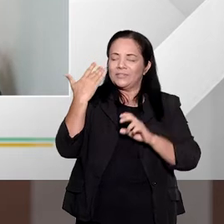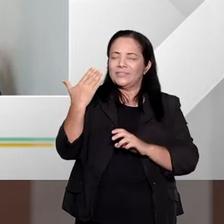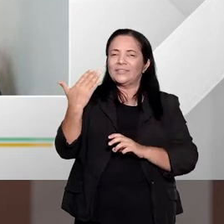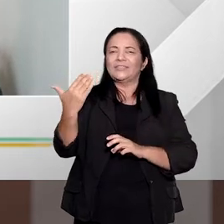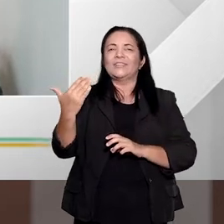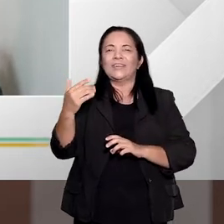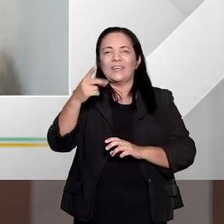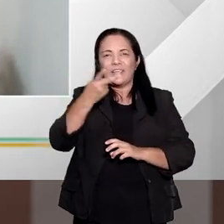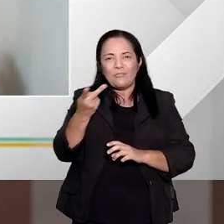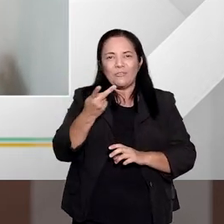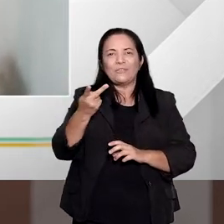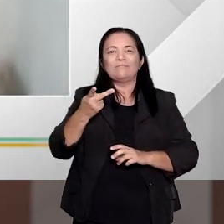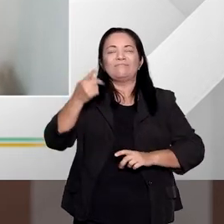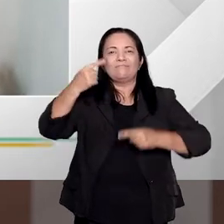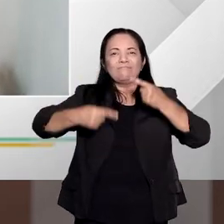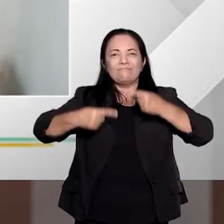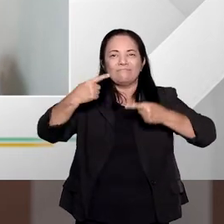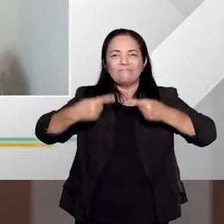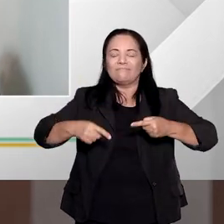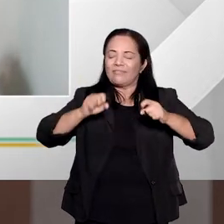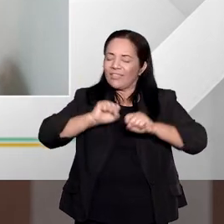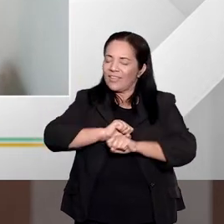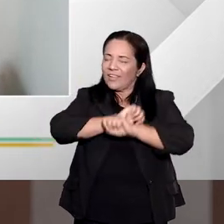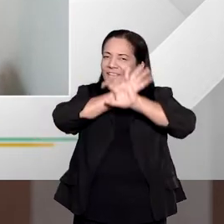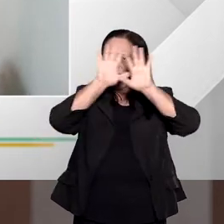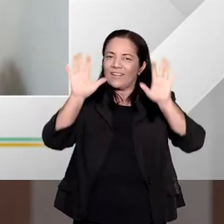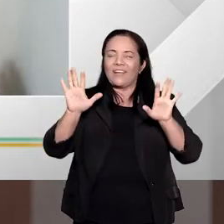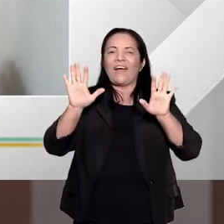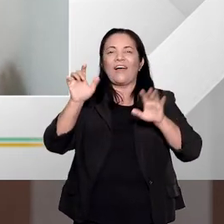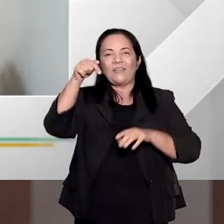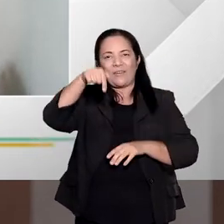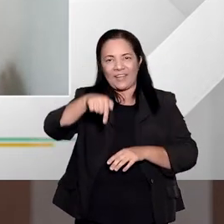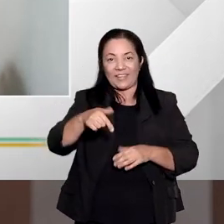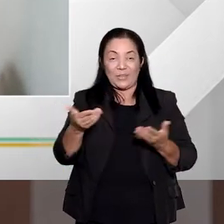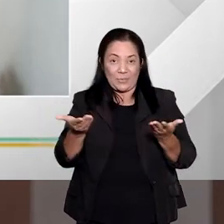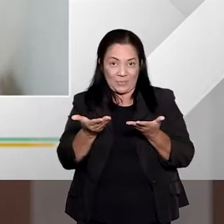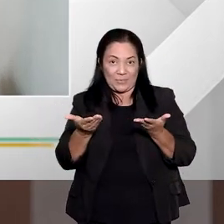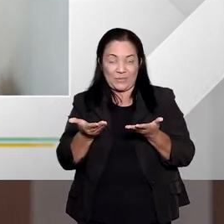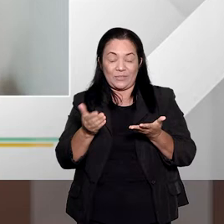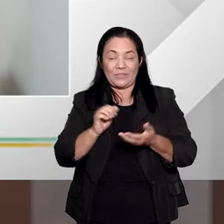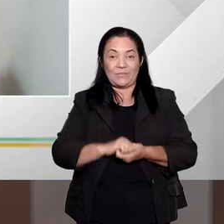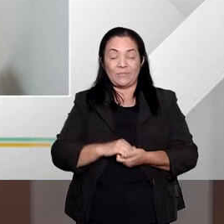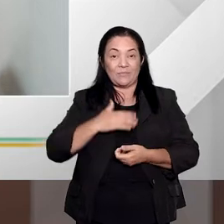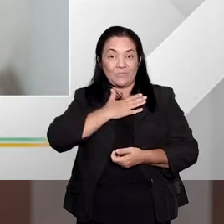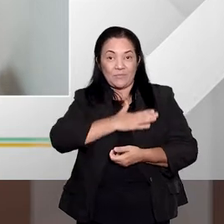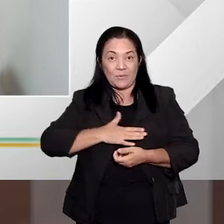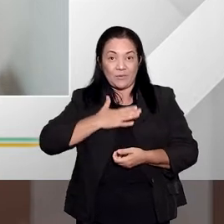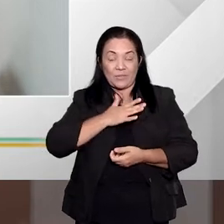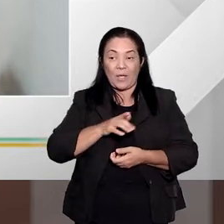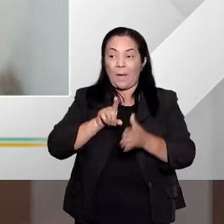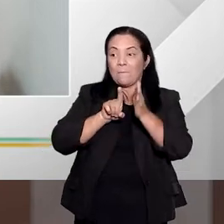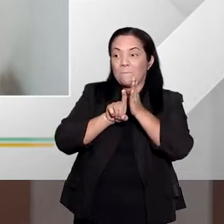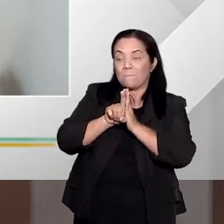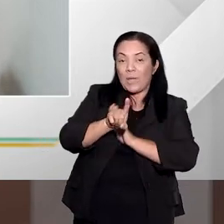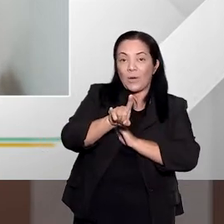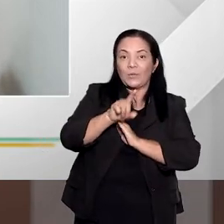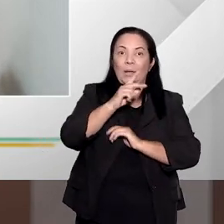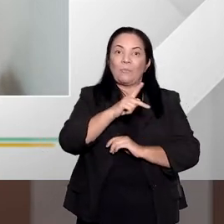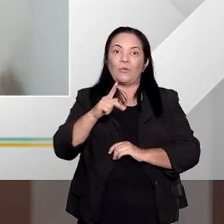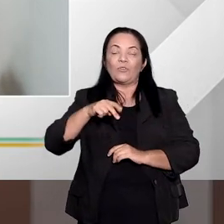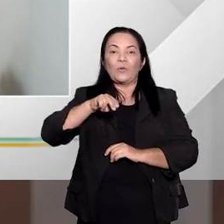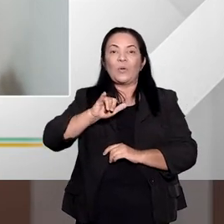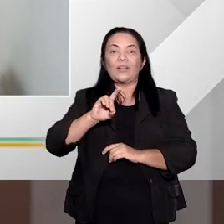esclarecido por vocês dois aqui no nosso programa Entender Direito. Eu gostaria, inclusive, de começar já com o professor Nidal. Professor,